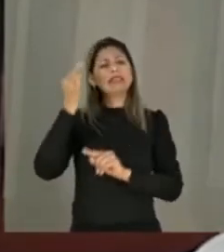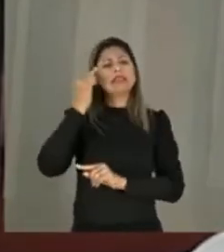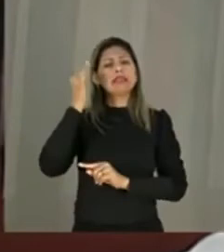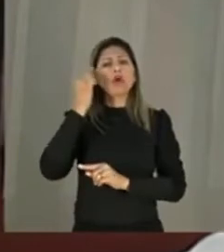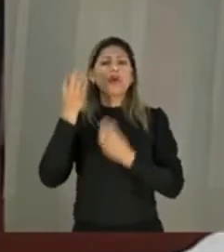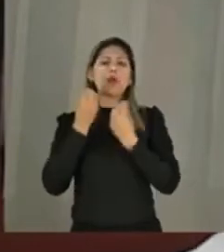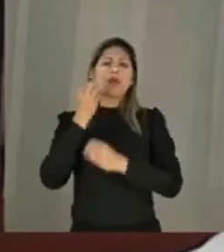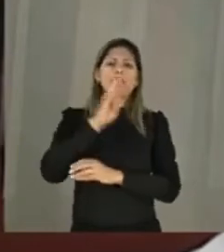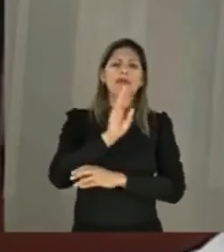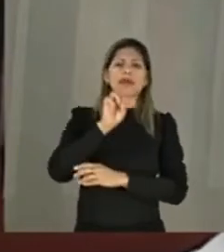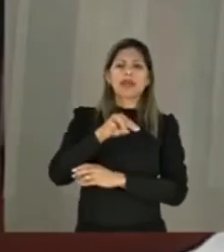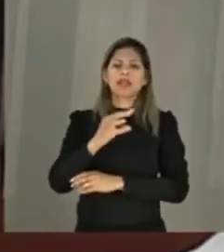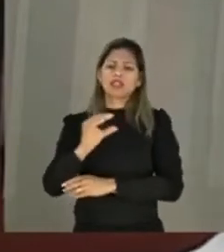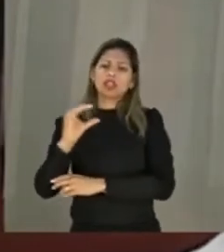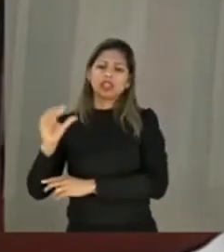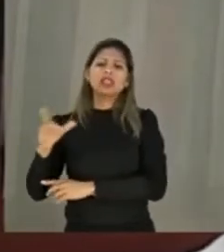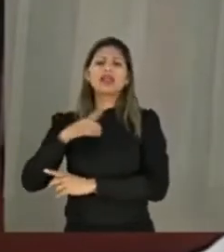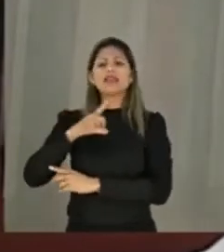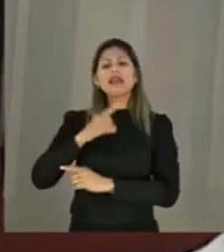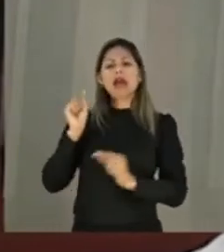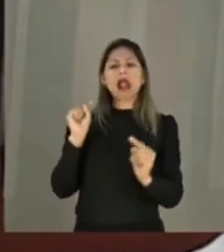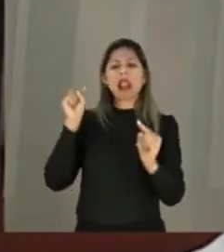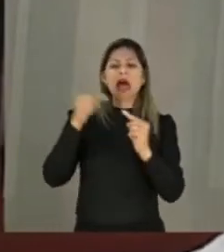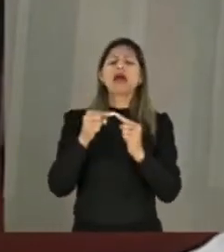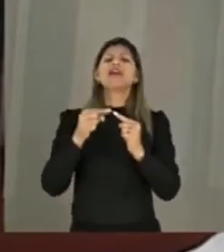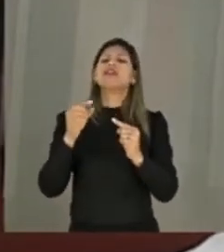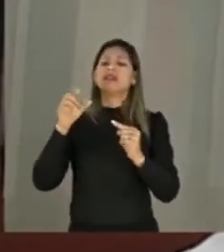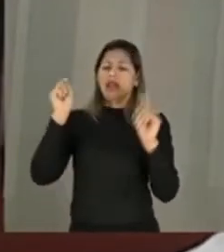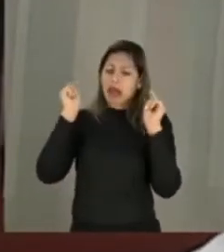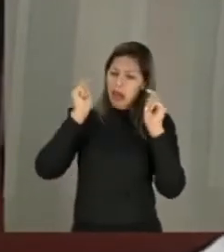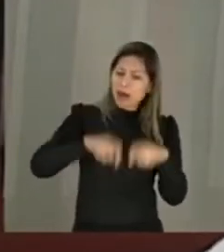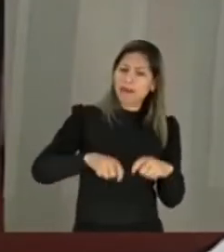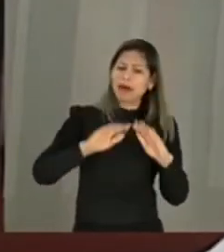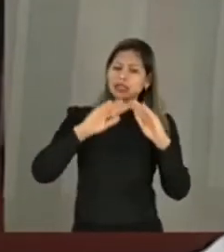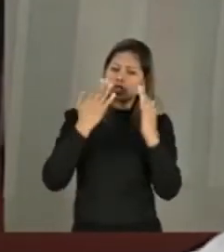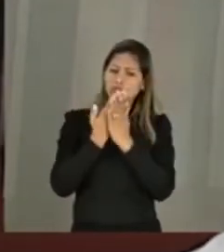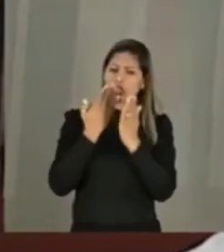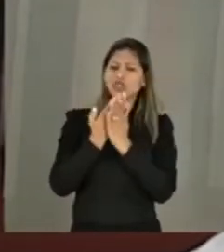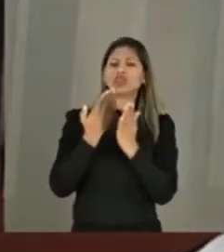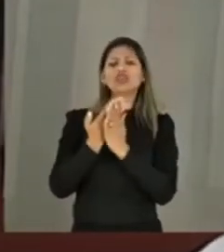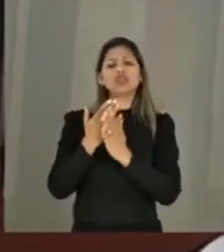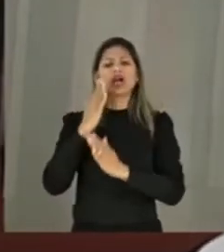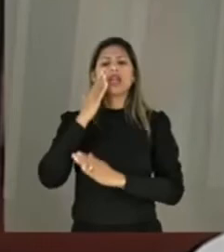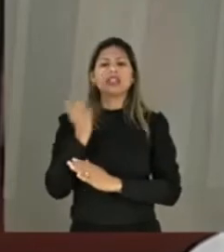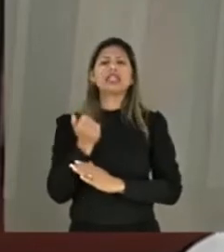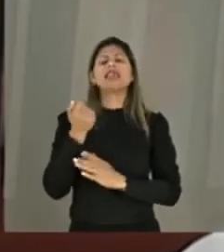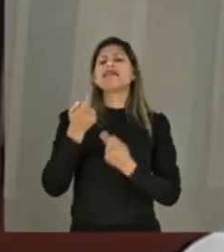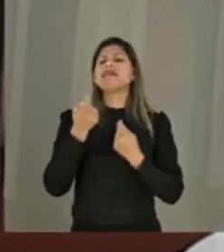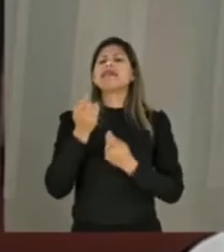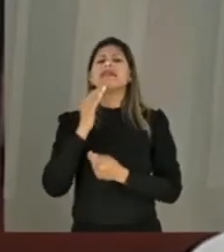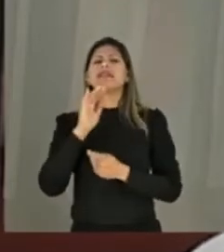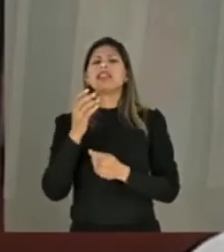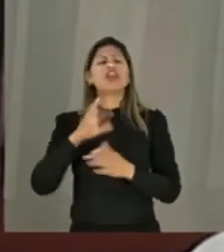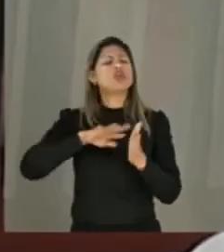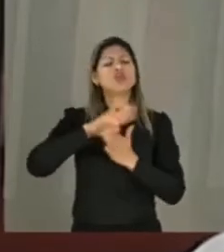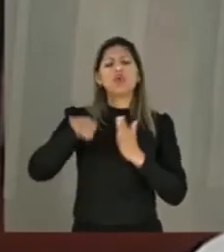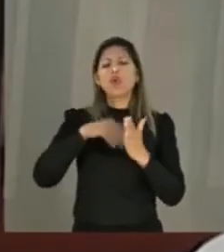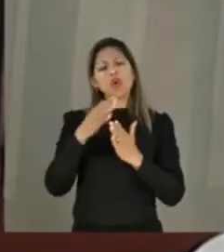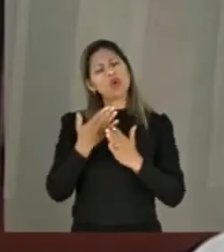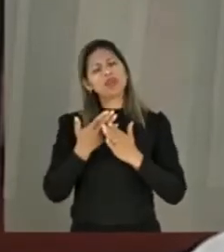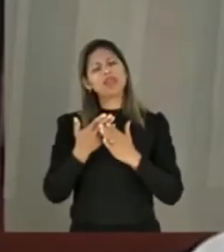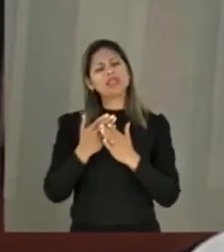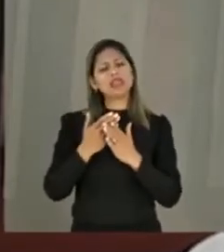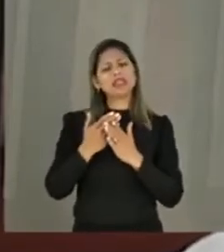a BNCC, embora afete as escolas, seja capaz de saturar todas as possibilidades de pensar